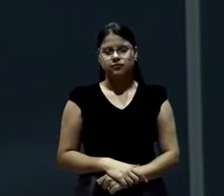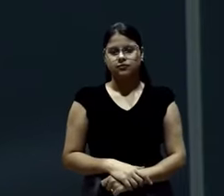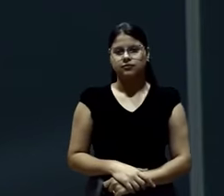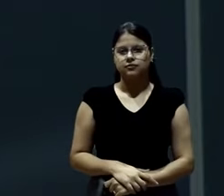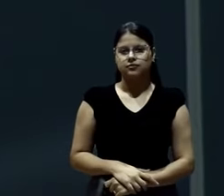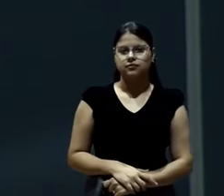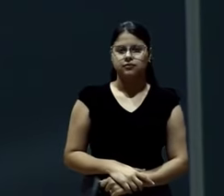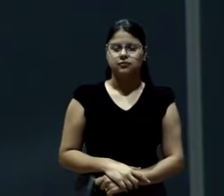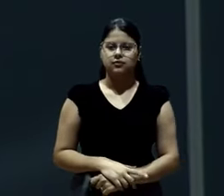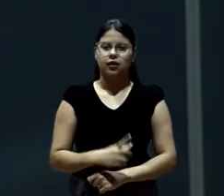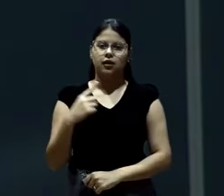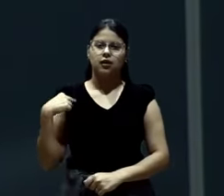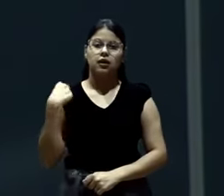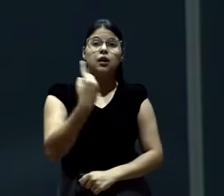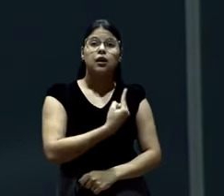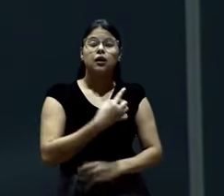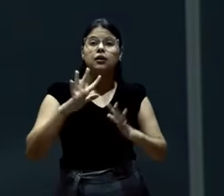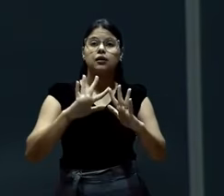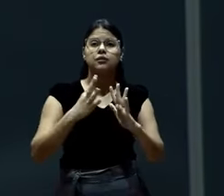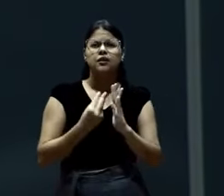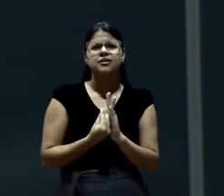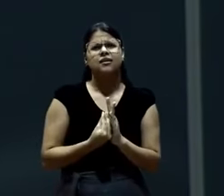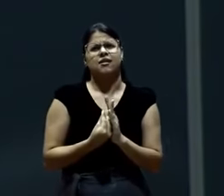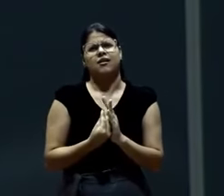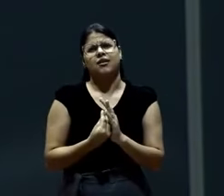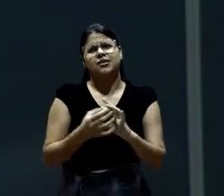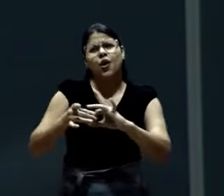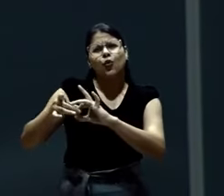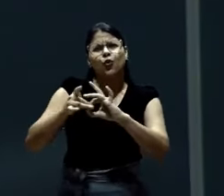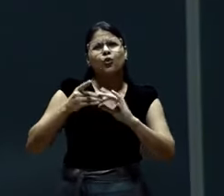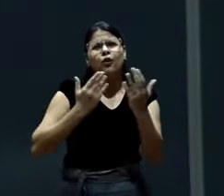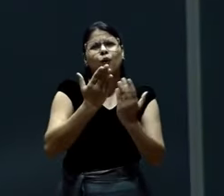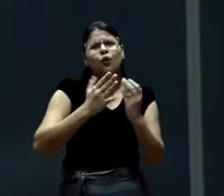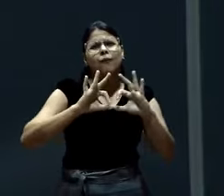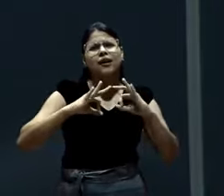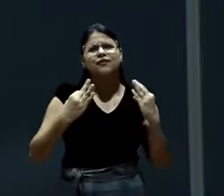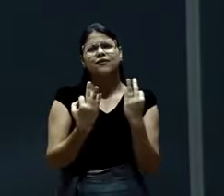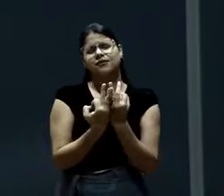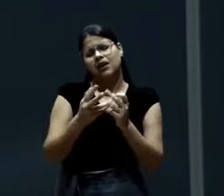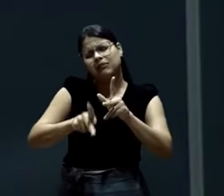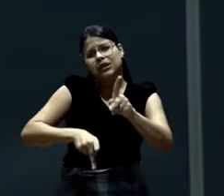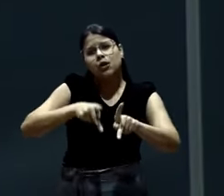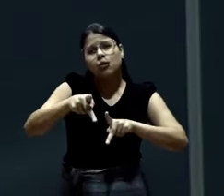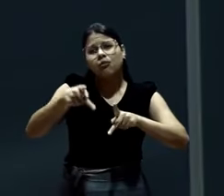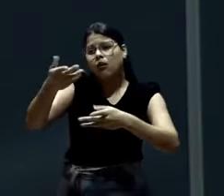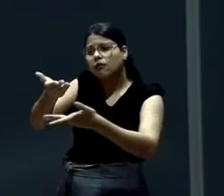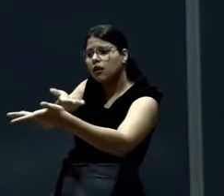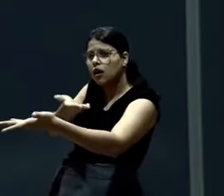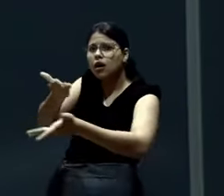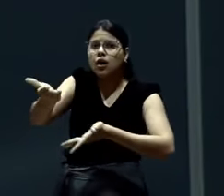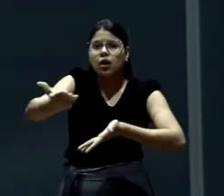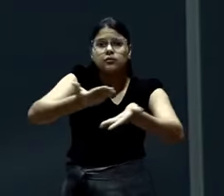Nós somos igreja. Nós somos família. Nós somos um povo. Que um cuida do outro.